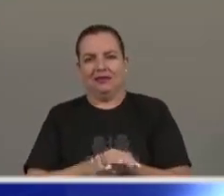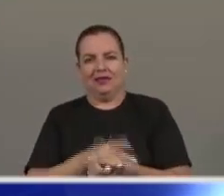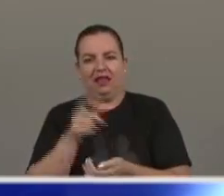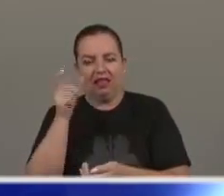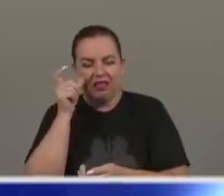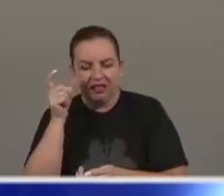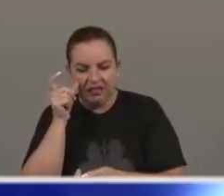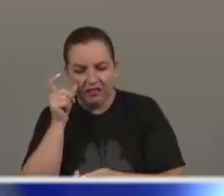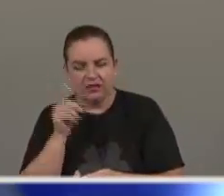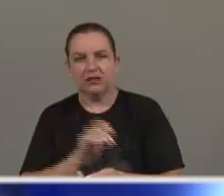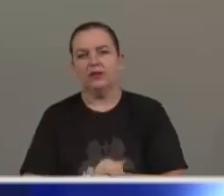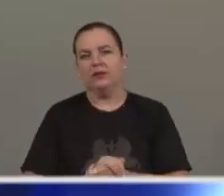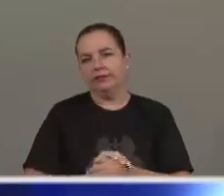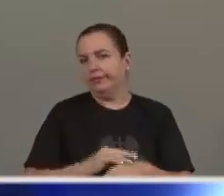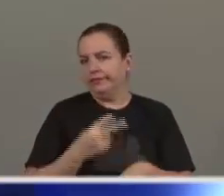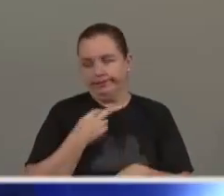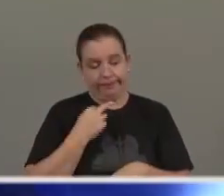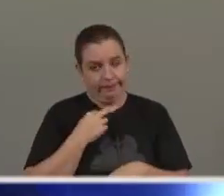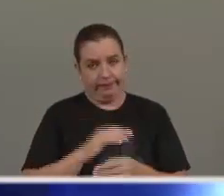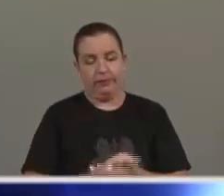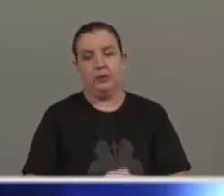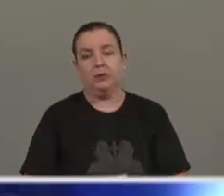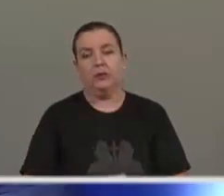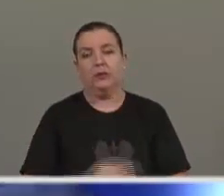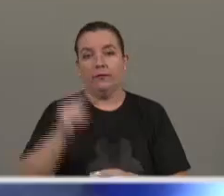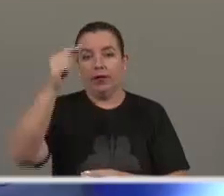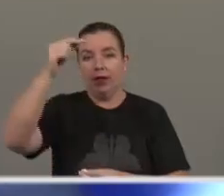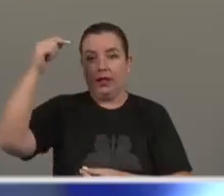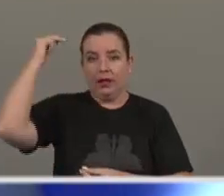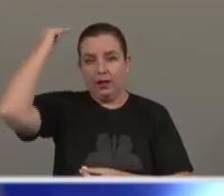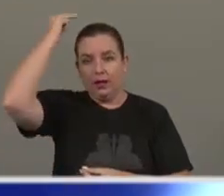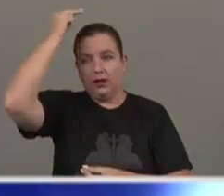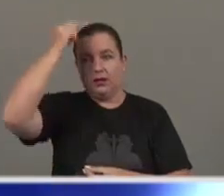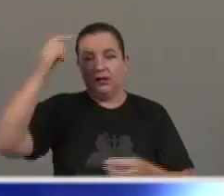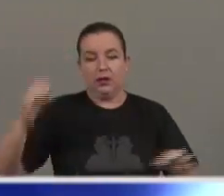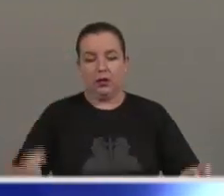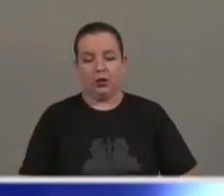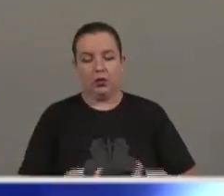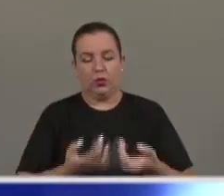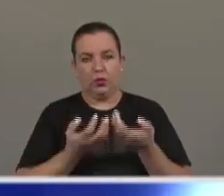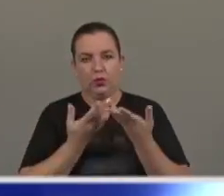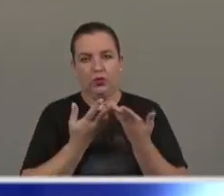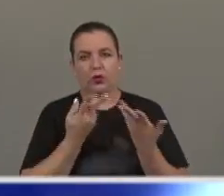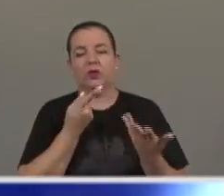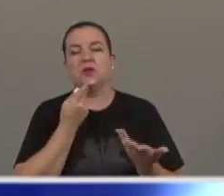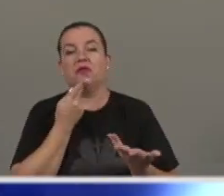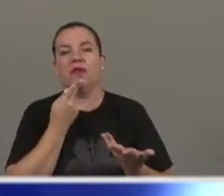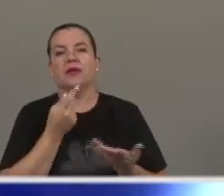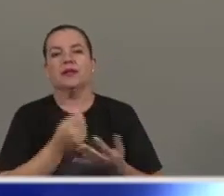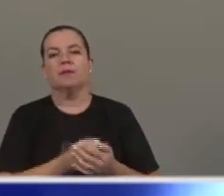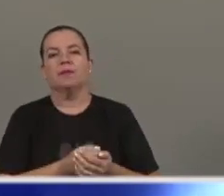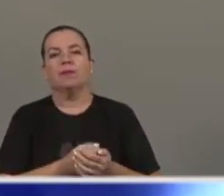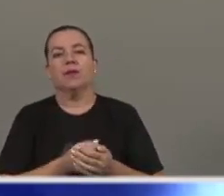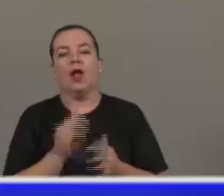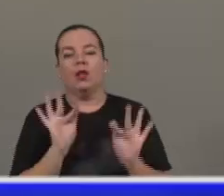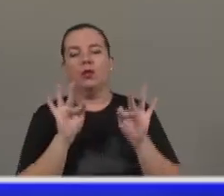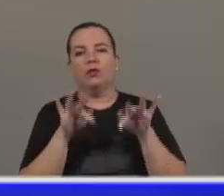comunhão, Santo Agostinho diz assim, a finalidade de todas as obras é o amor,